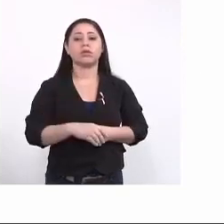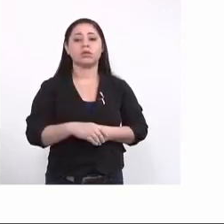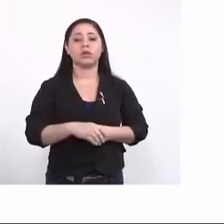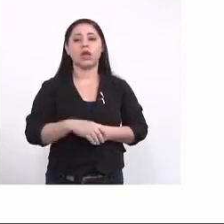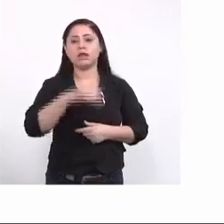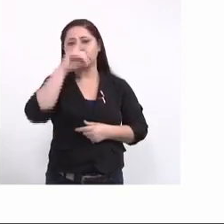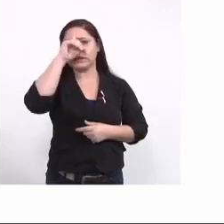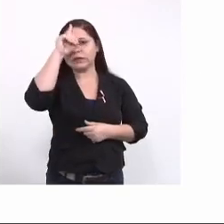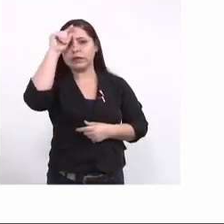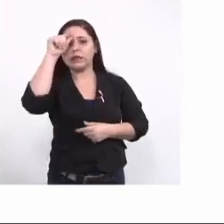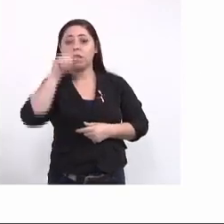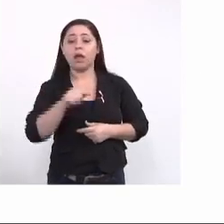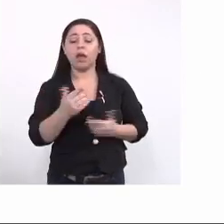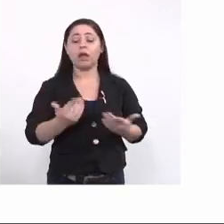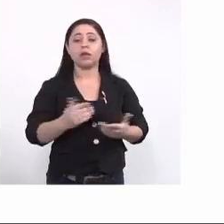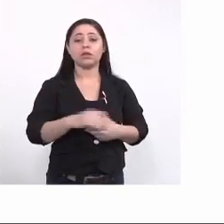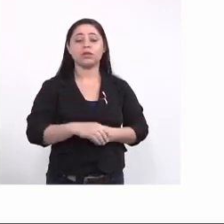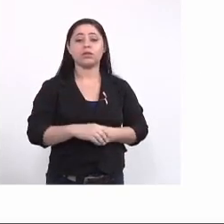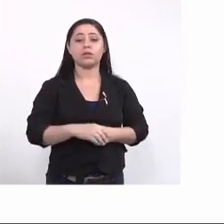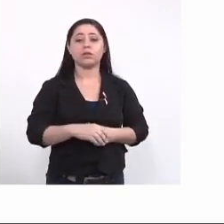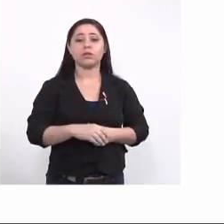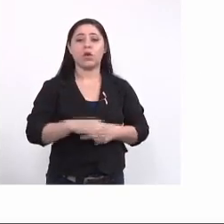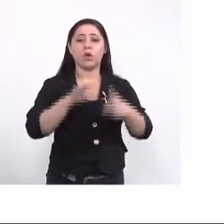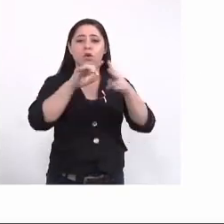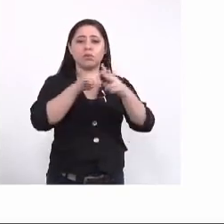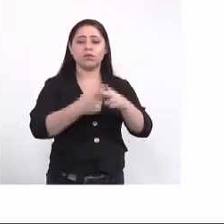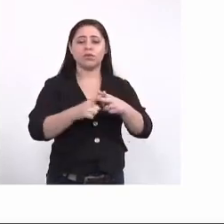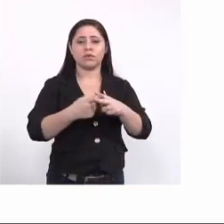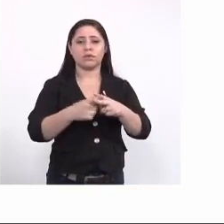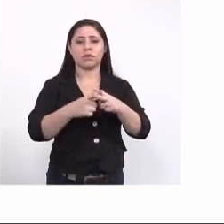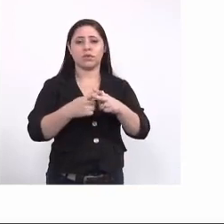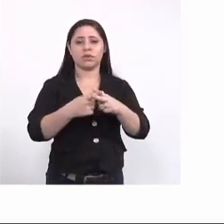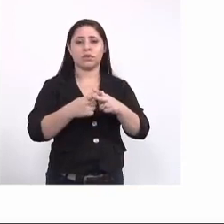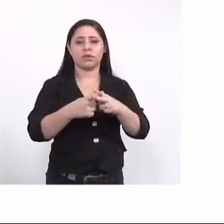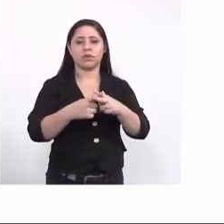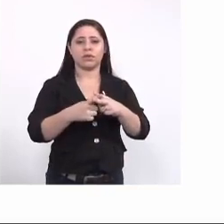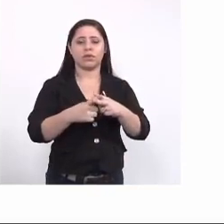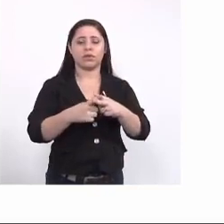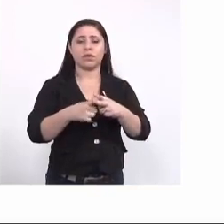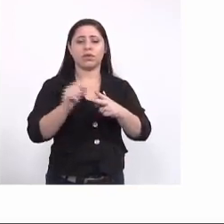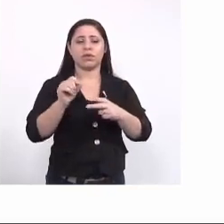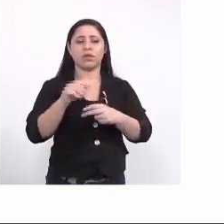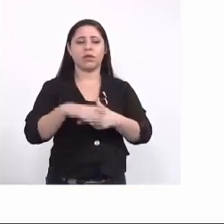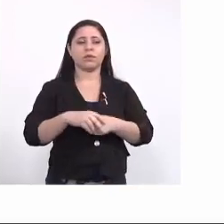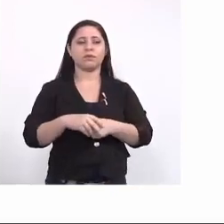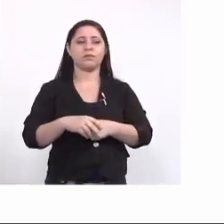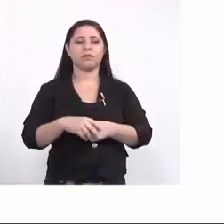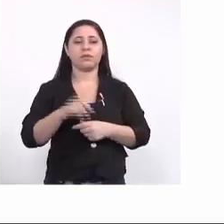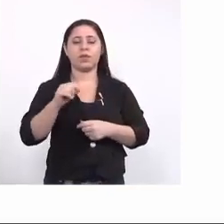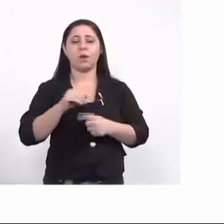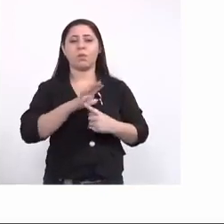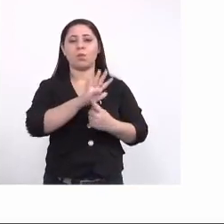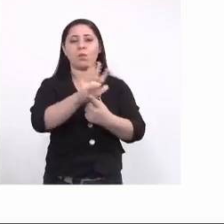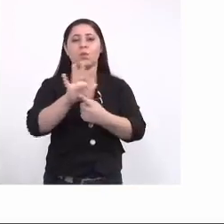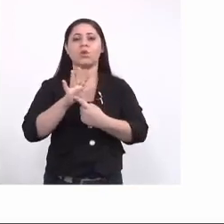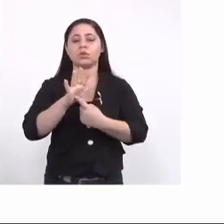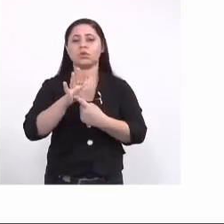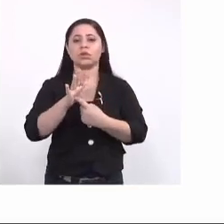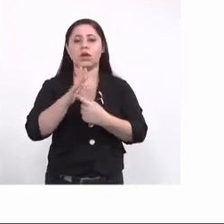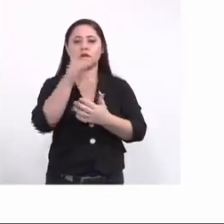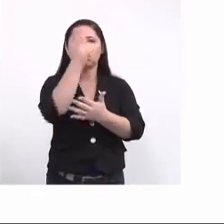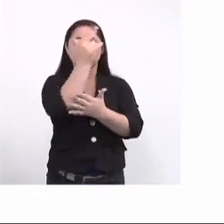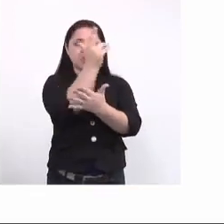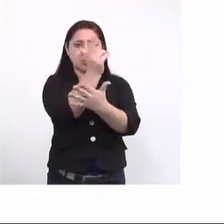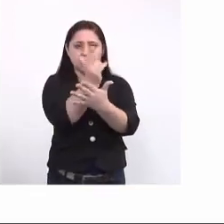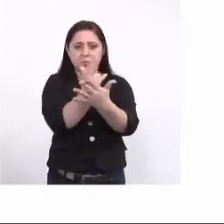ideia é uma ferramenta analítica chamada de Kernel que é realçar as áreas que